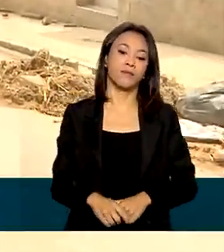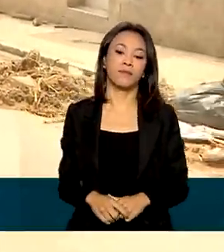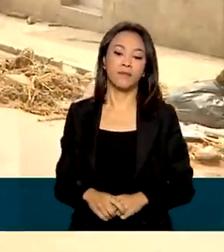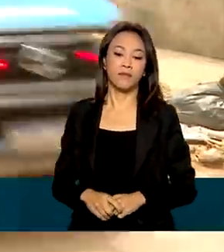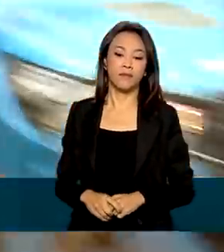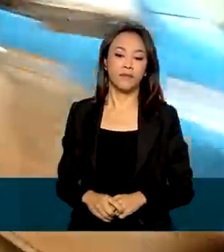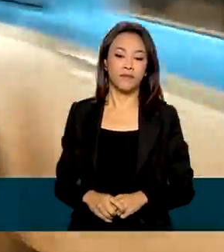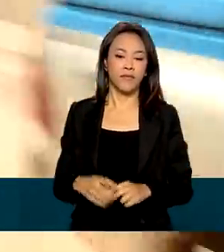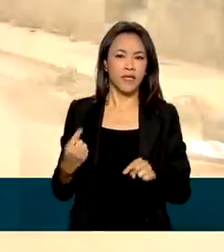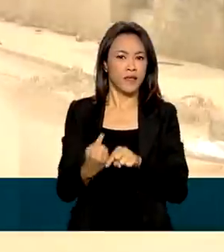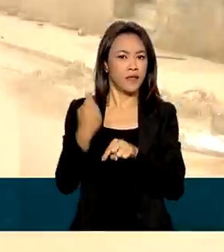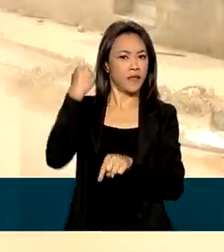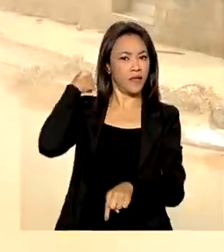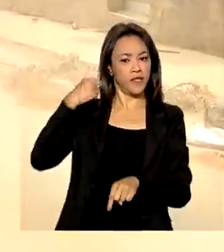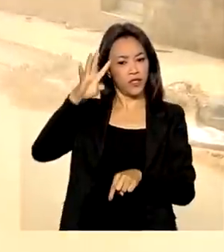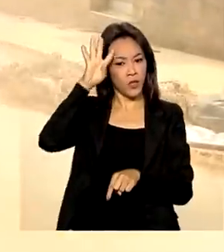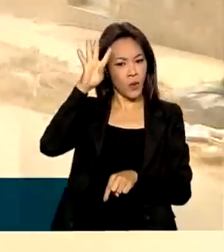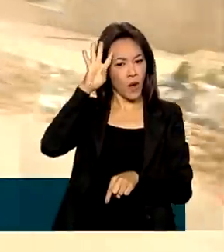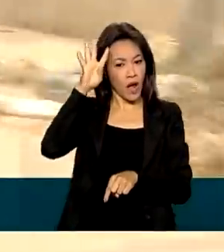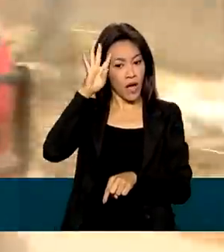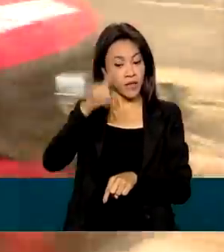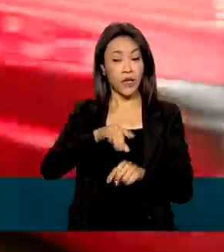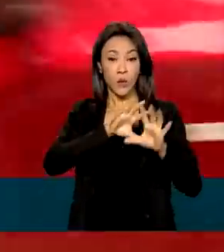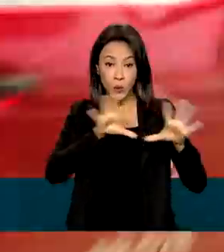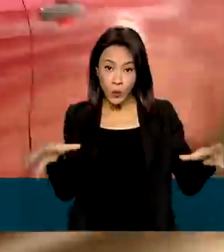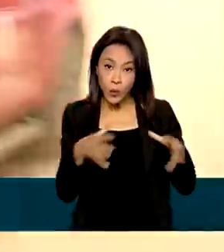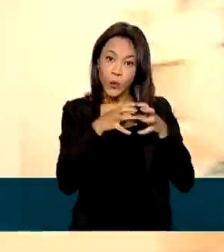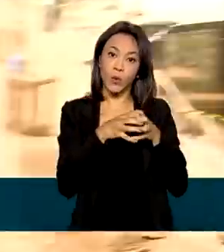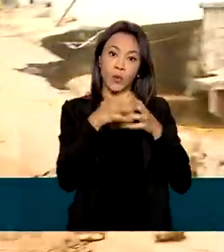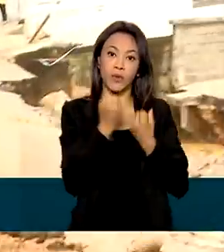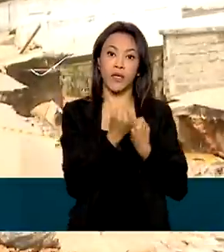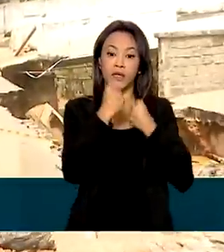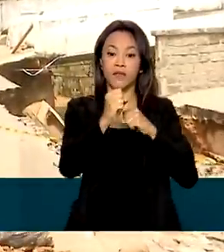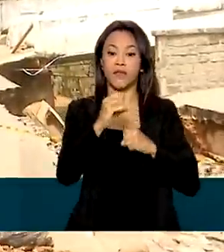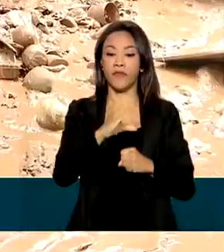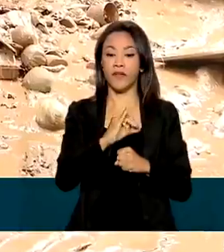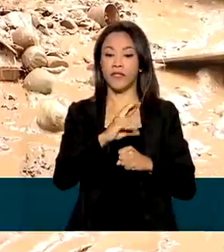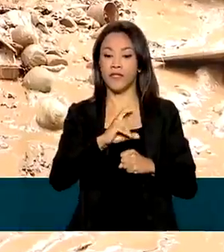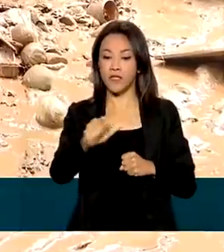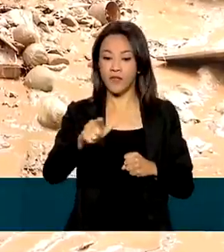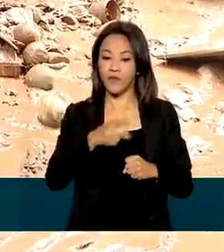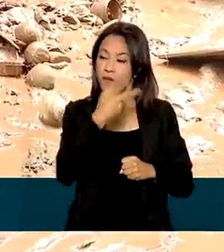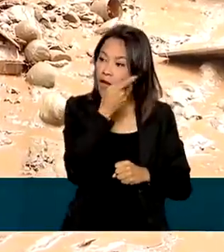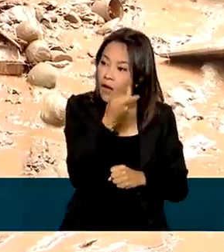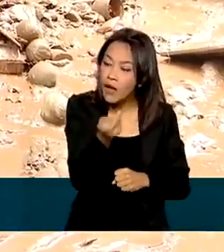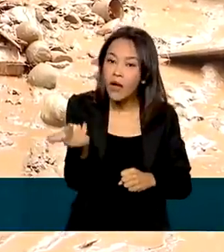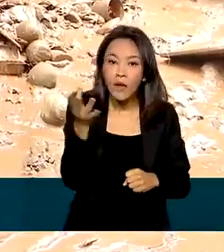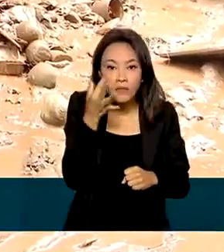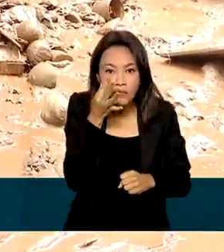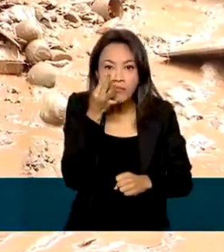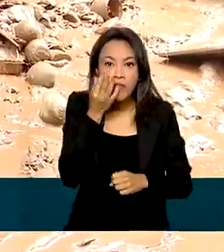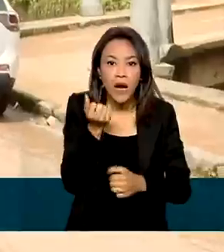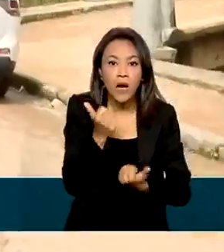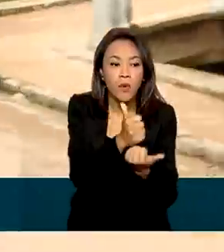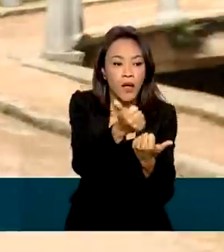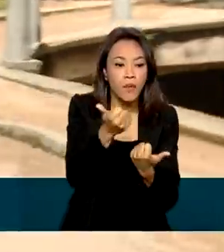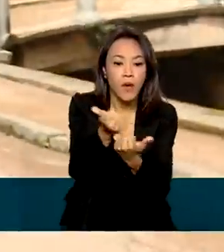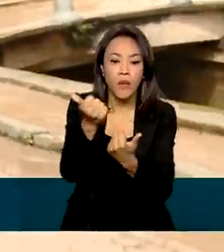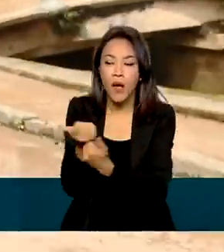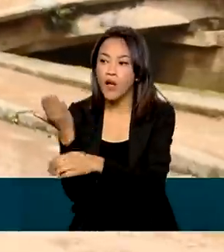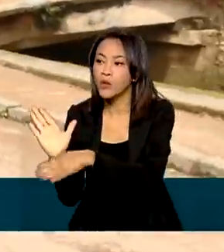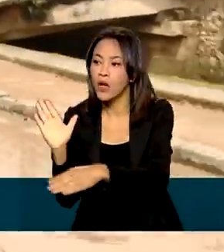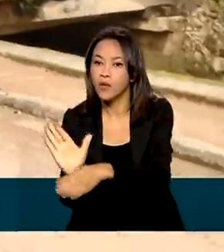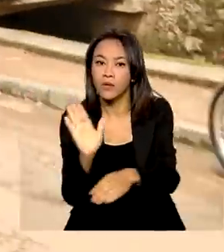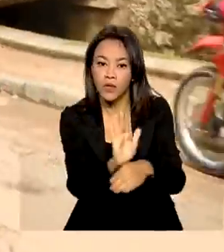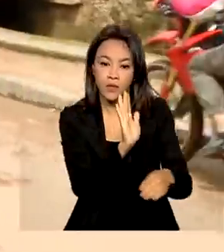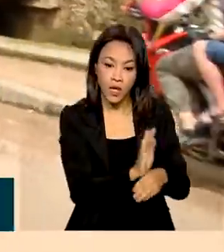Desde quarta-feira, uma equipe da Defesa Civil Nacional está na cidade para acompanhar as ações de socorro. Forças